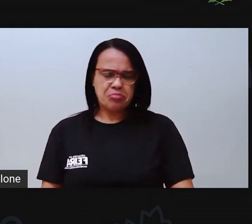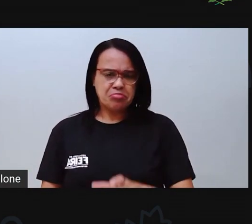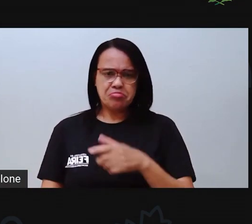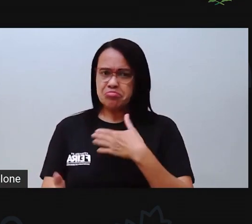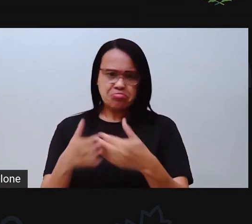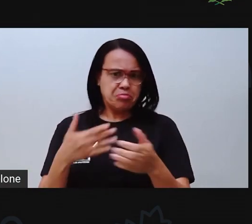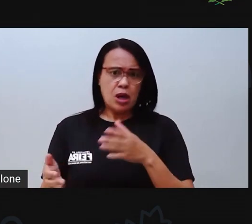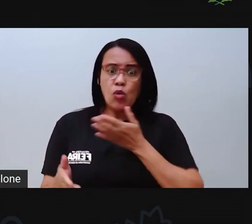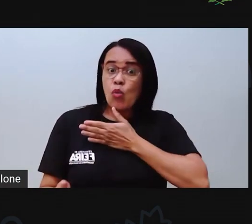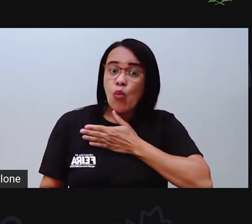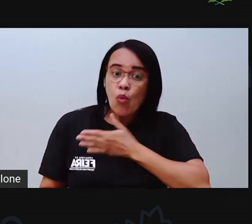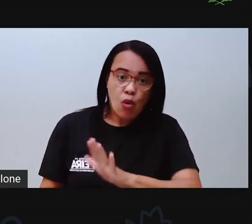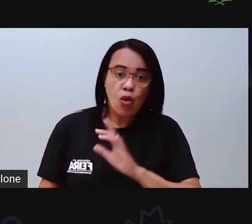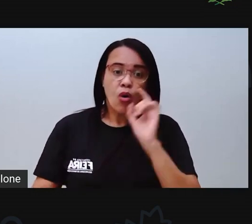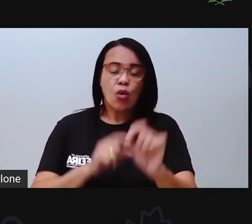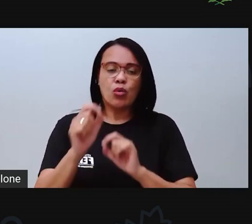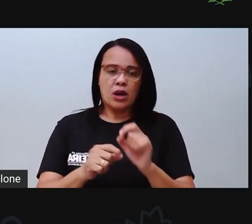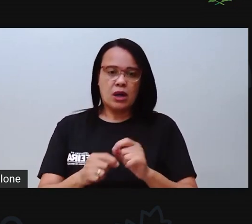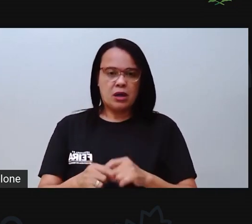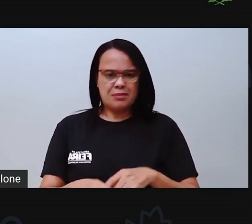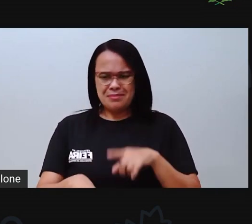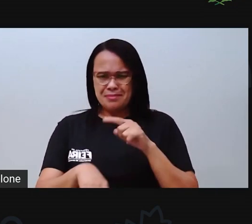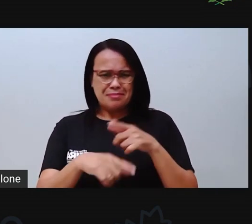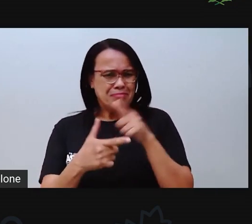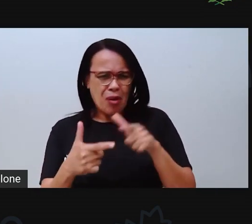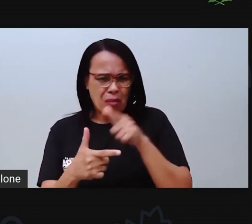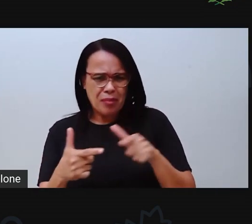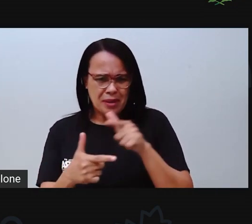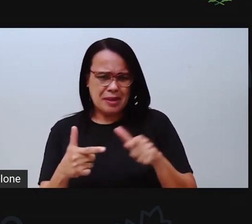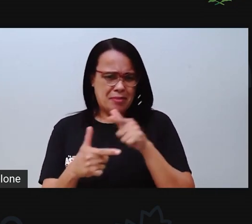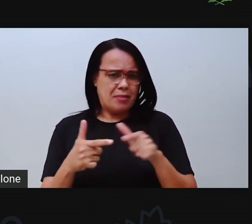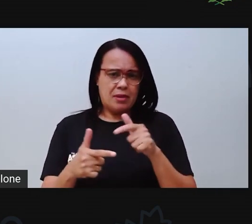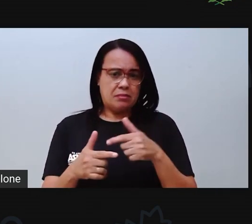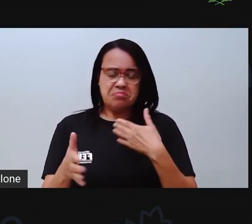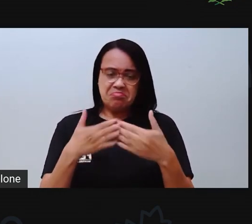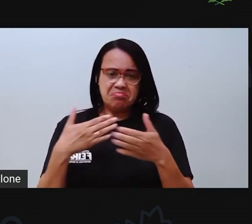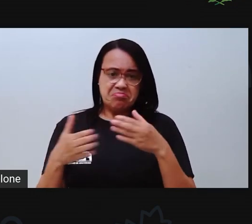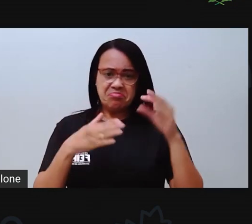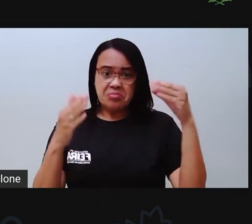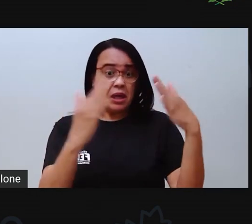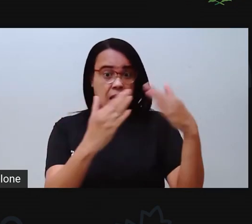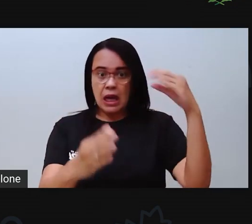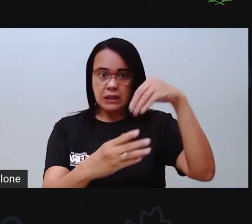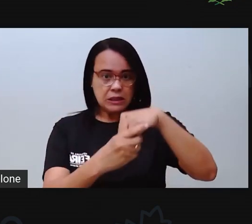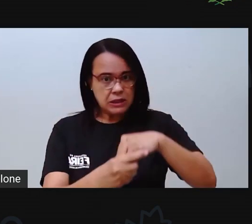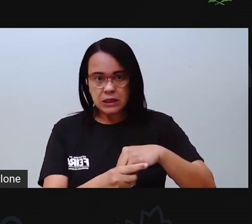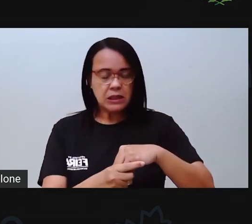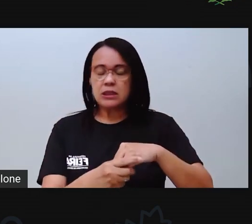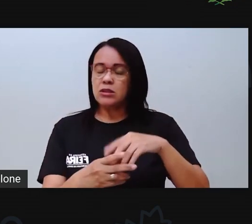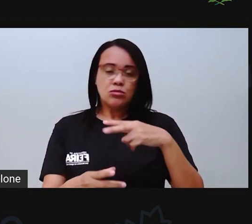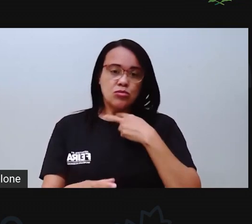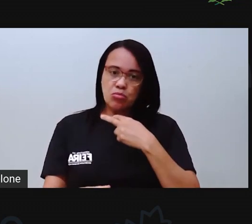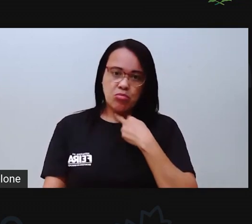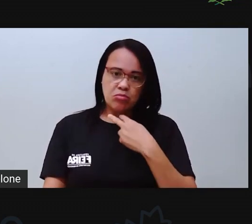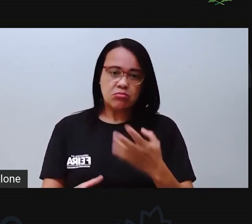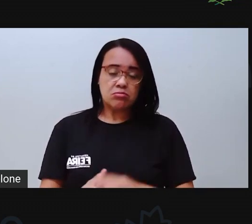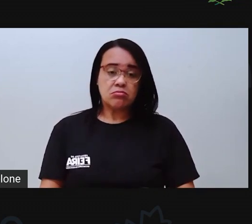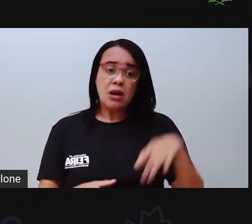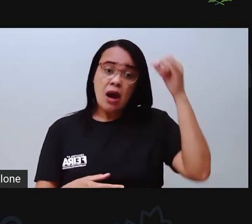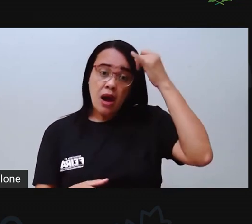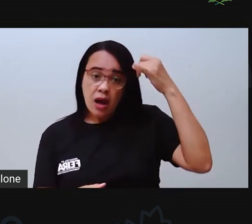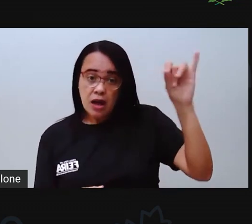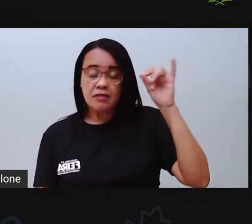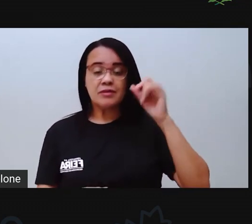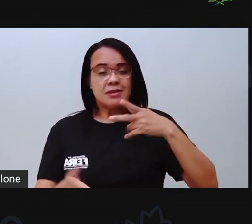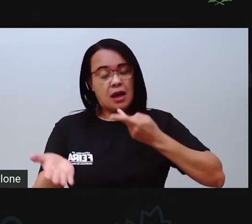cuidado de proteger a nós mesmos e as outras pessoas, né? É sempre importante a gente ter esse cuidado. Evitar, né,